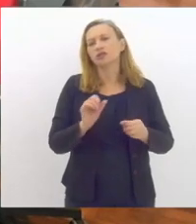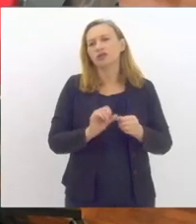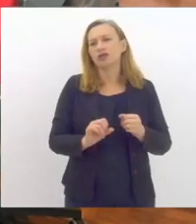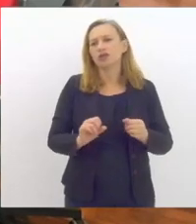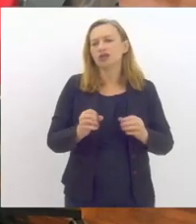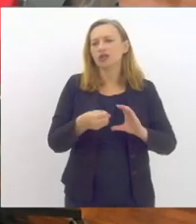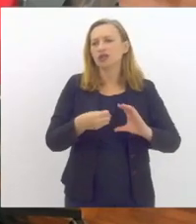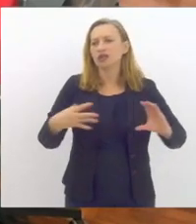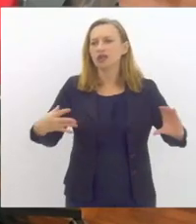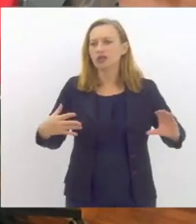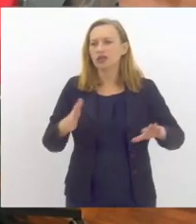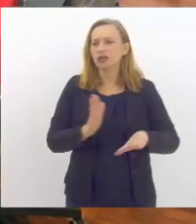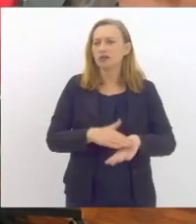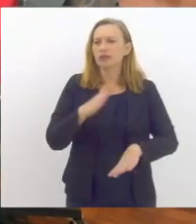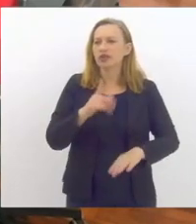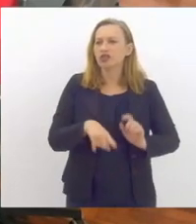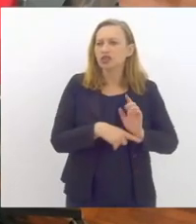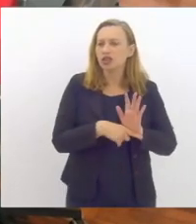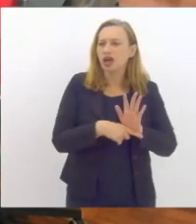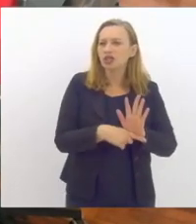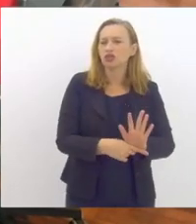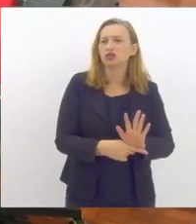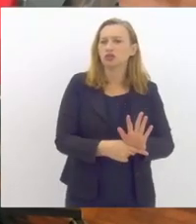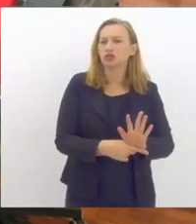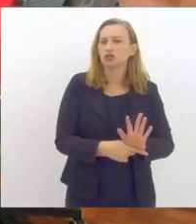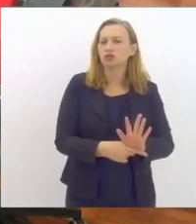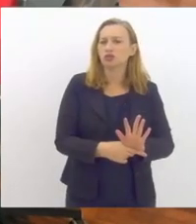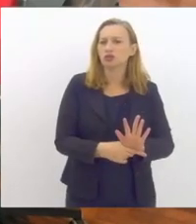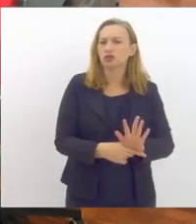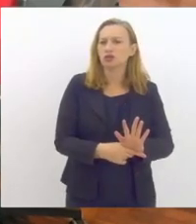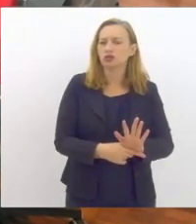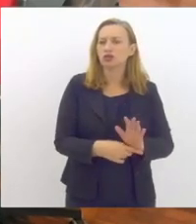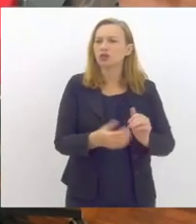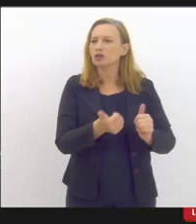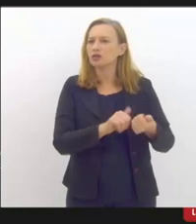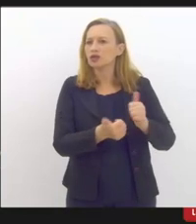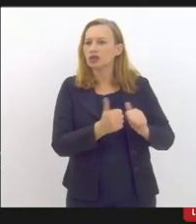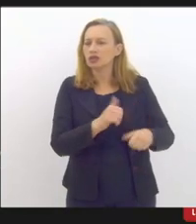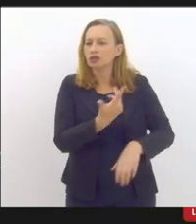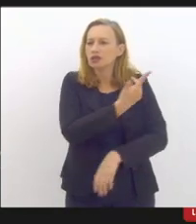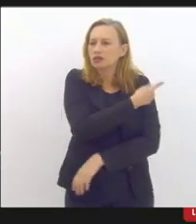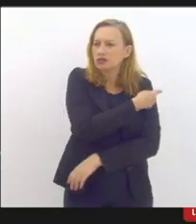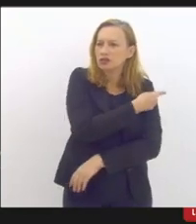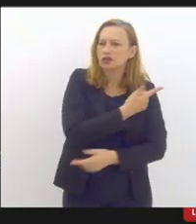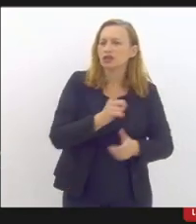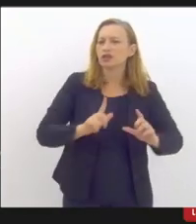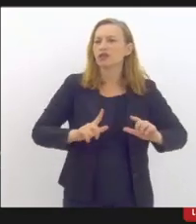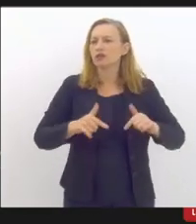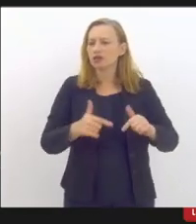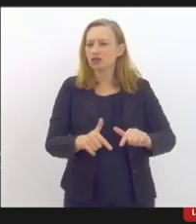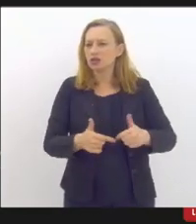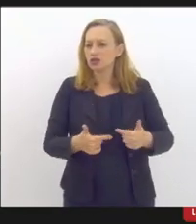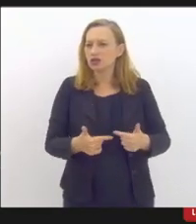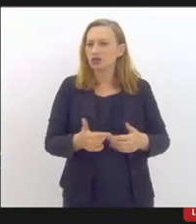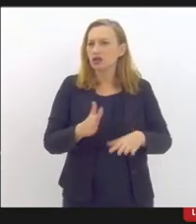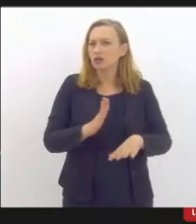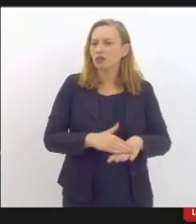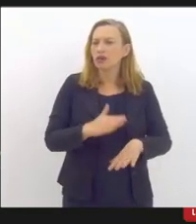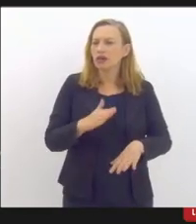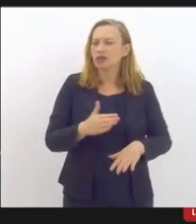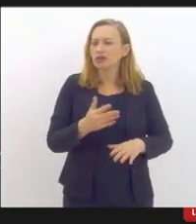características mais assistenciais pesar, avaliar a cadeia da vacinal são ações que normalmente são mais